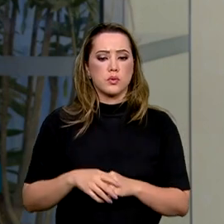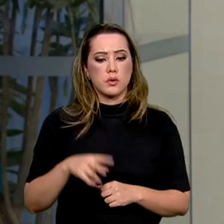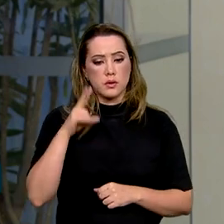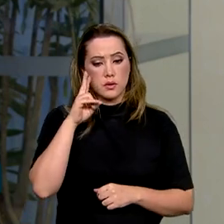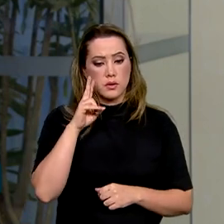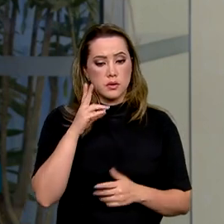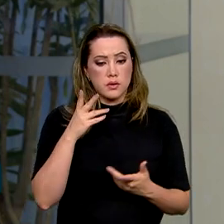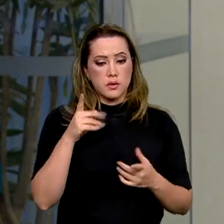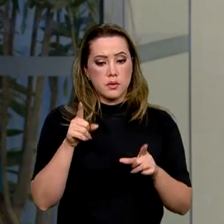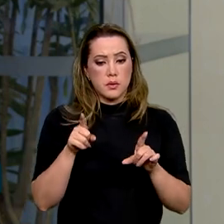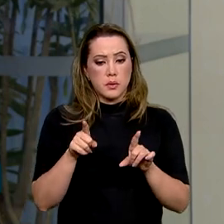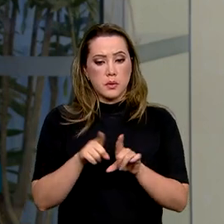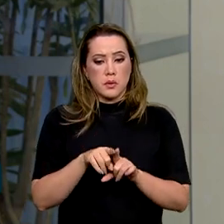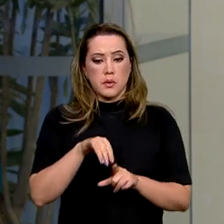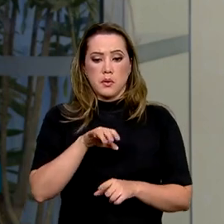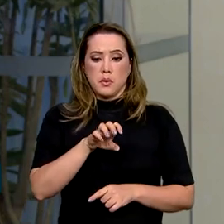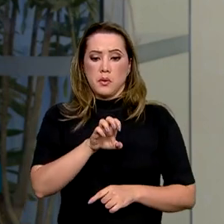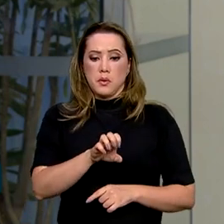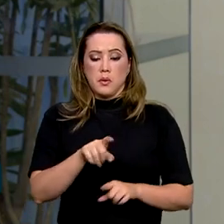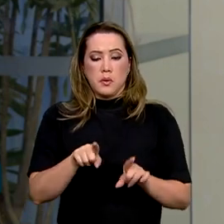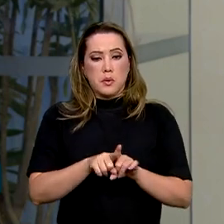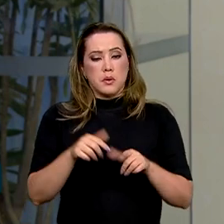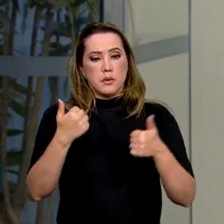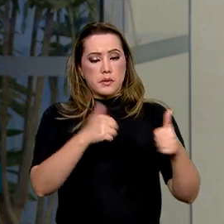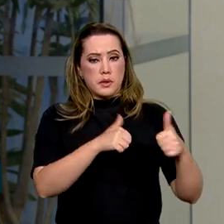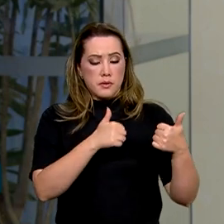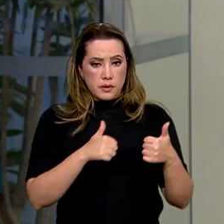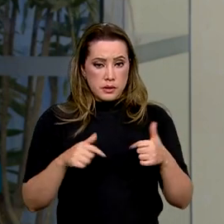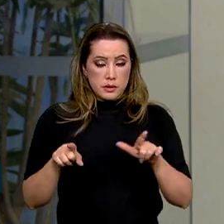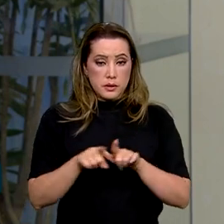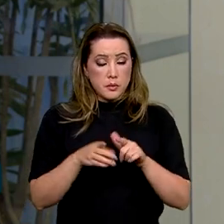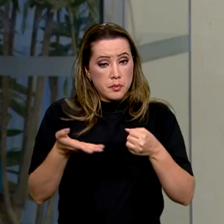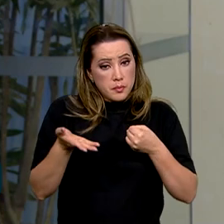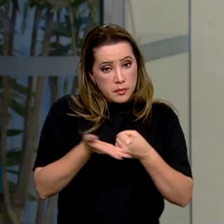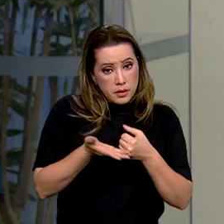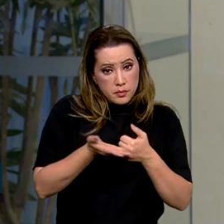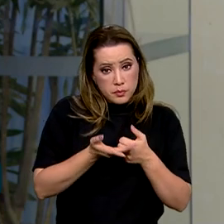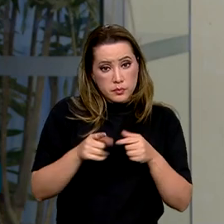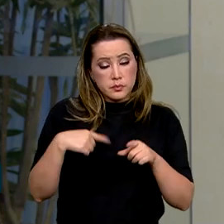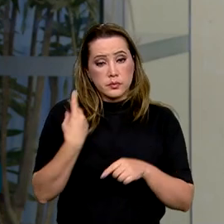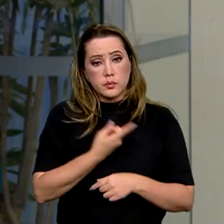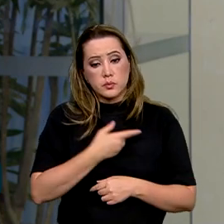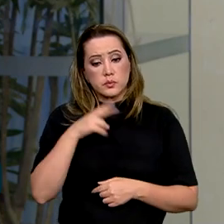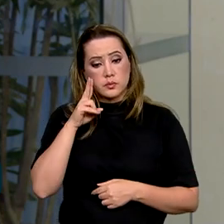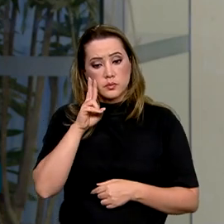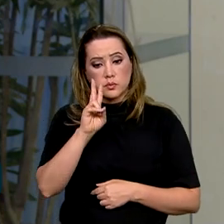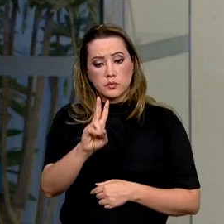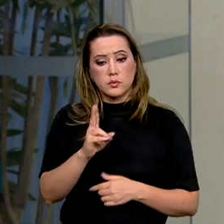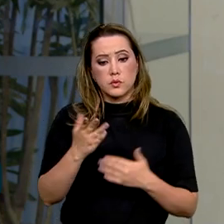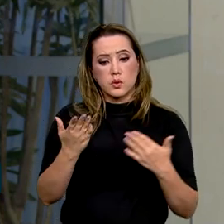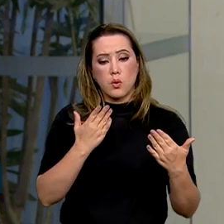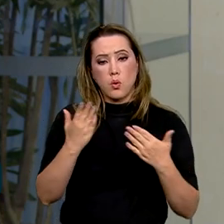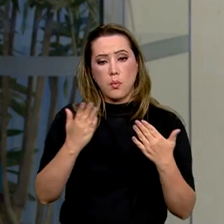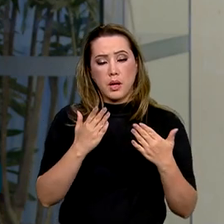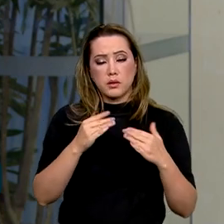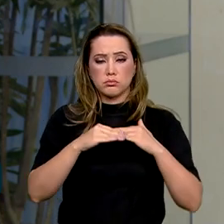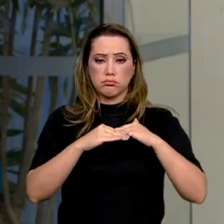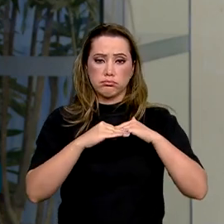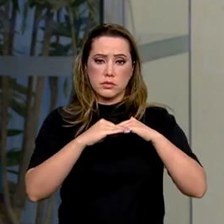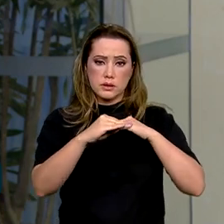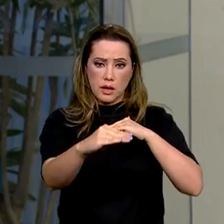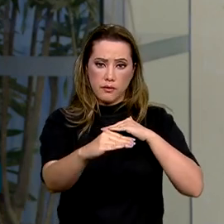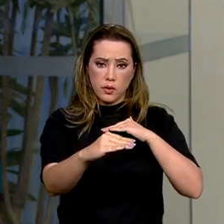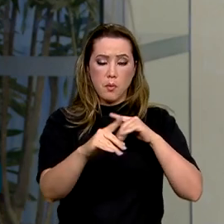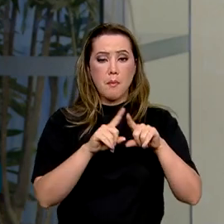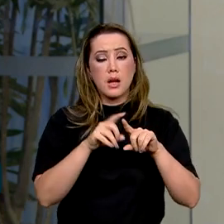IBGE mede também o rendimento do brasileiro. O rendimento médio ficou estável em relação ao trimestre anterior, mas